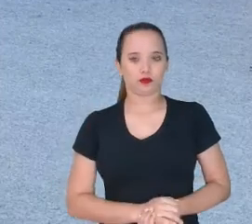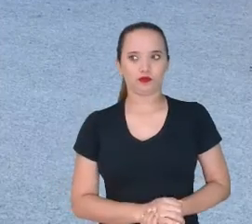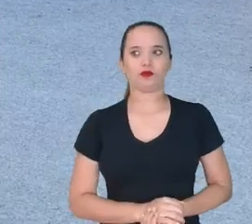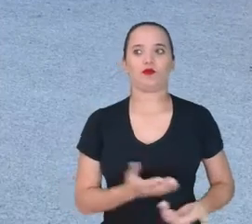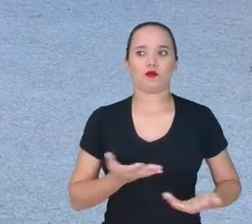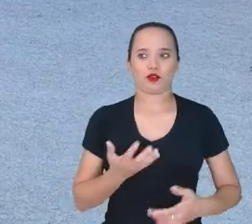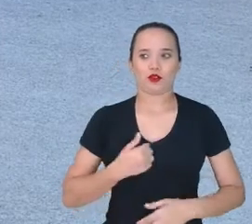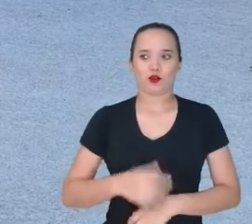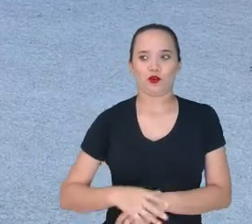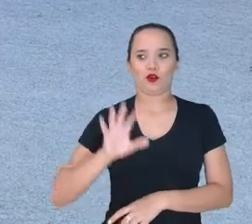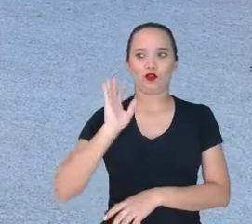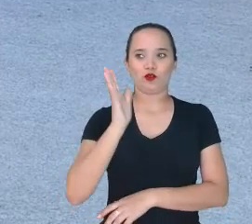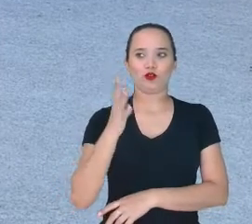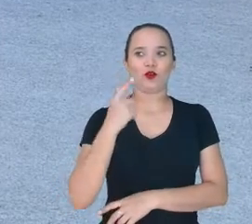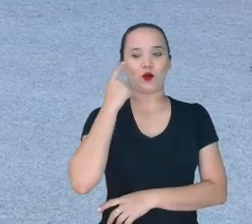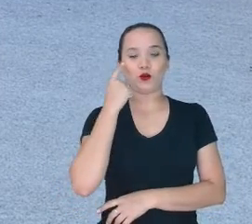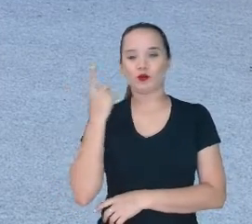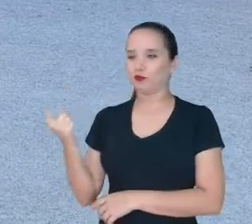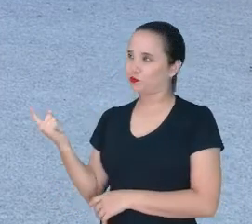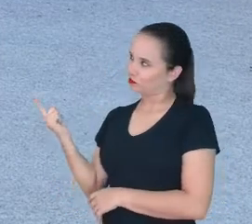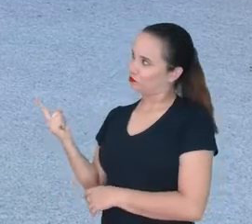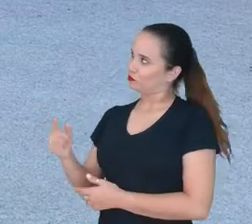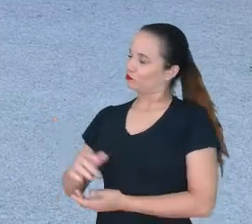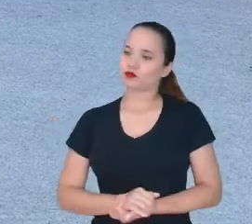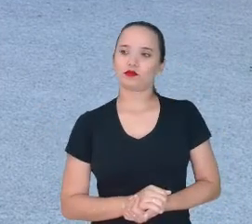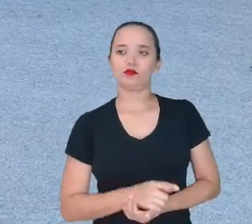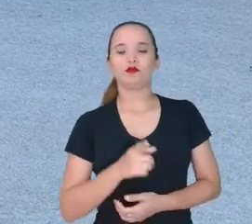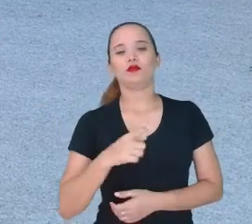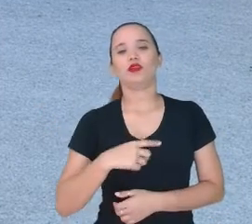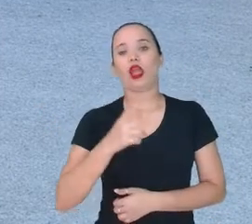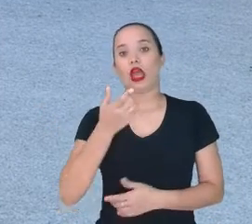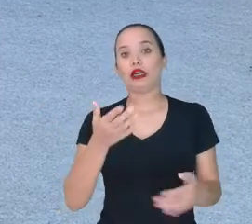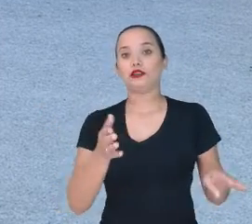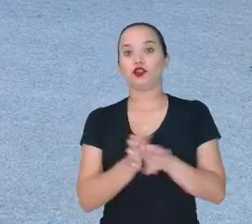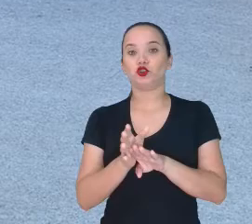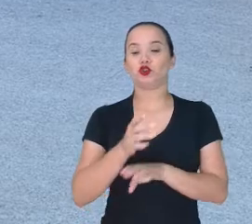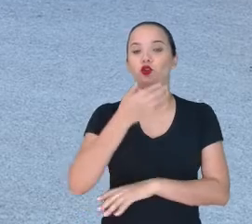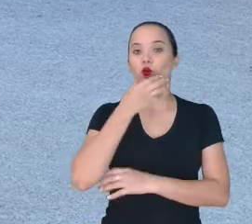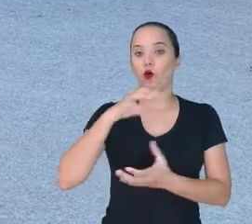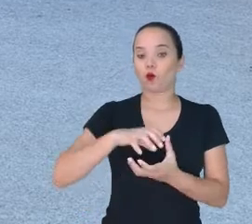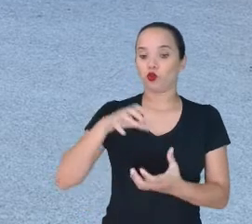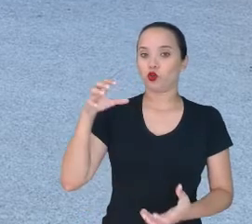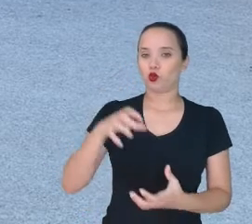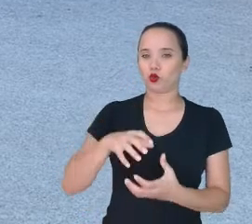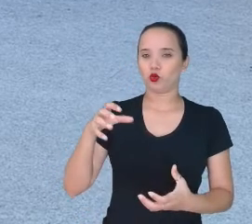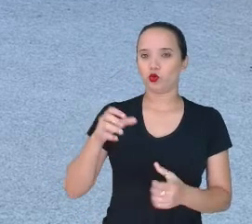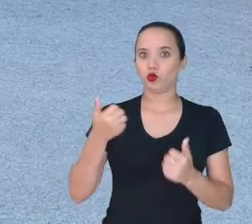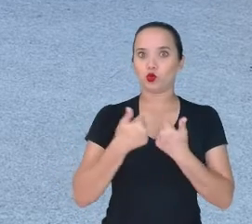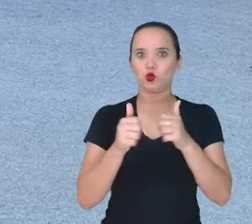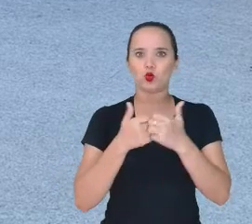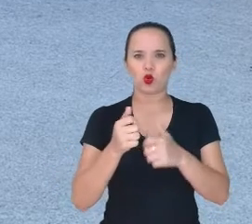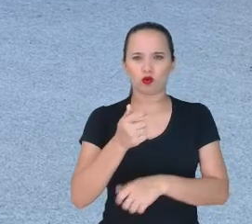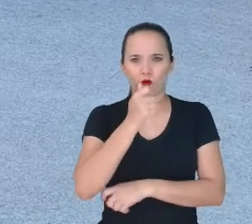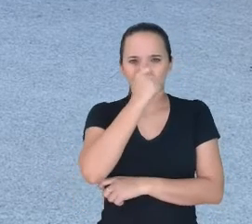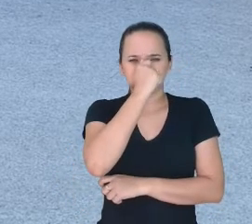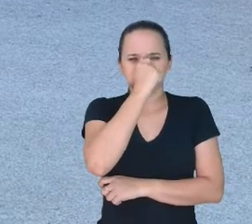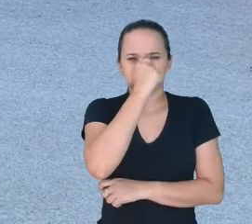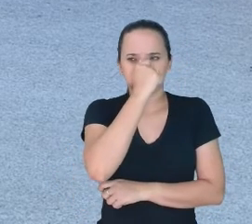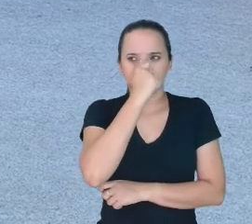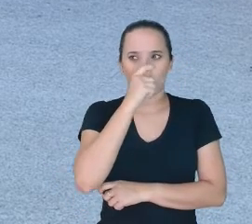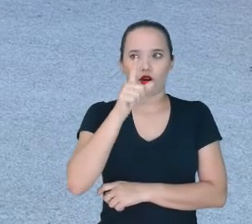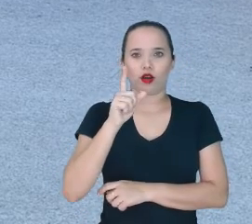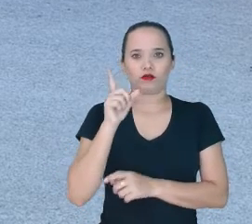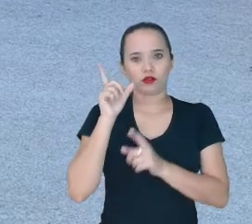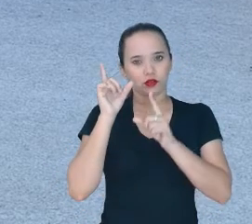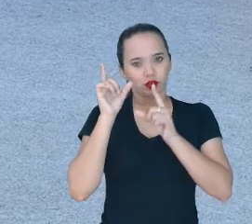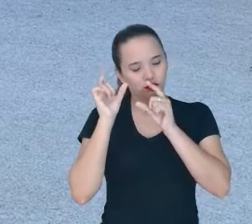marcação Aqui agora Eita agora Aí vem a pessoa idosa Juninho Aí quando sobe o idoso Ônibus cheio Em vez de você ceder Um lugar E você vai lá E